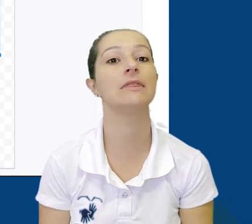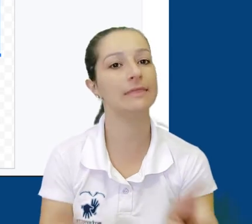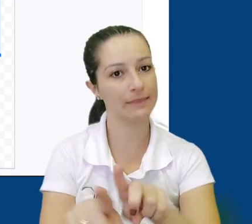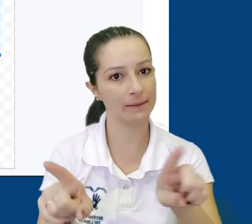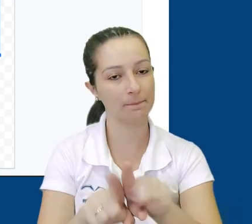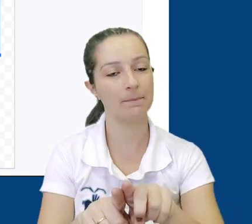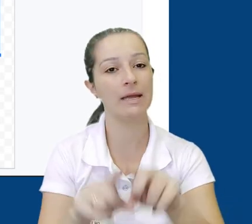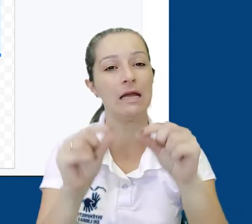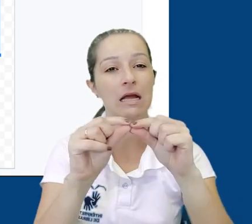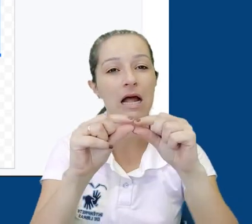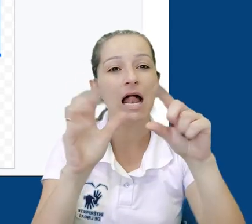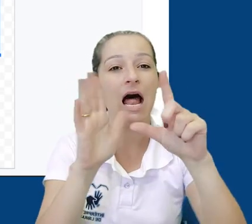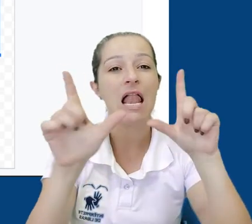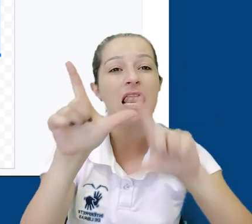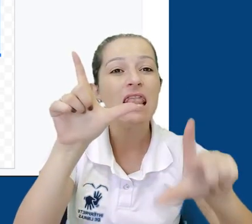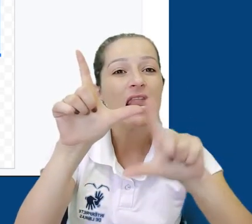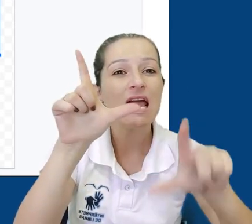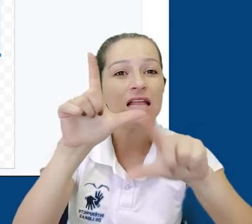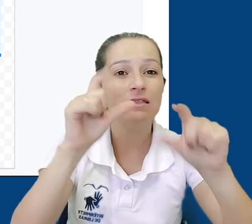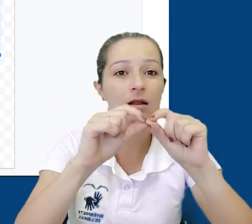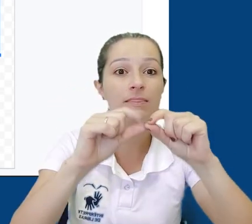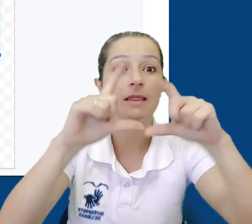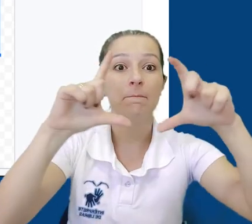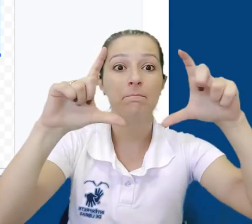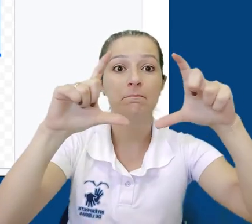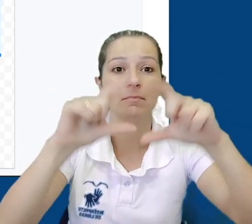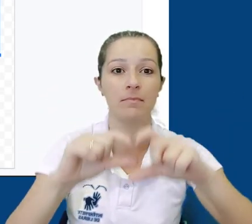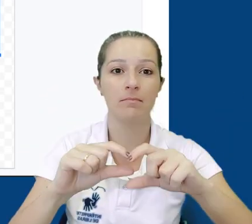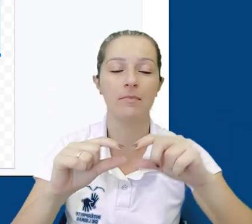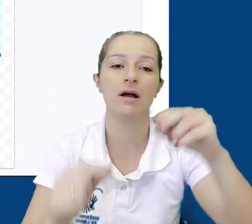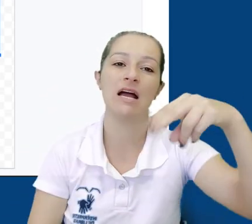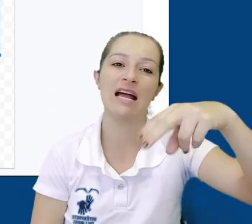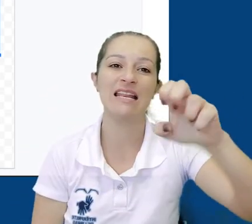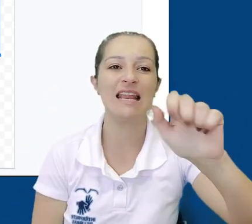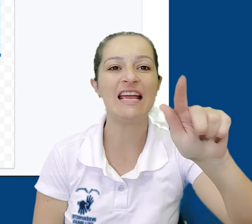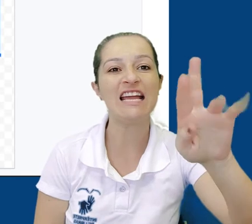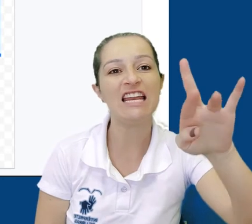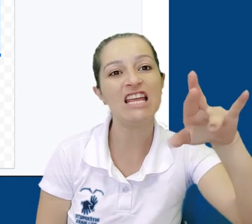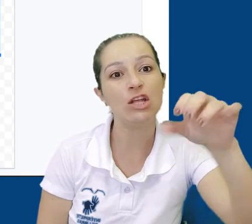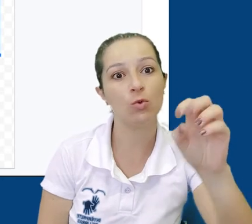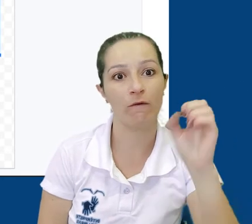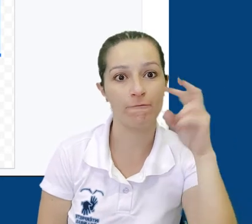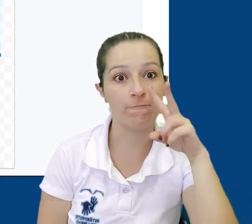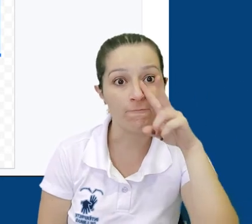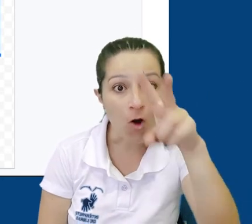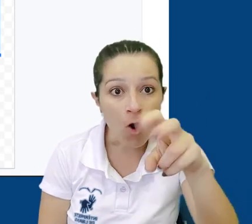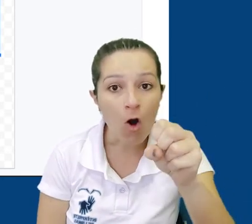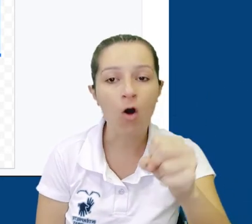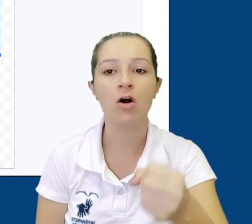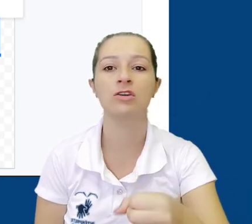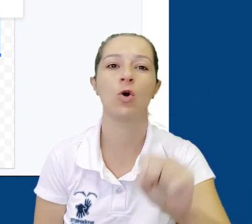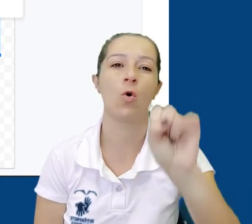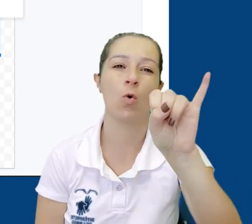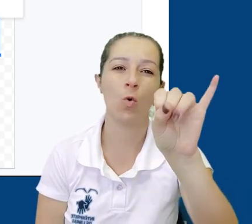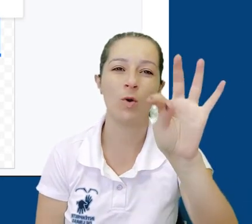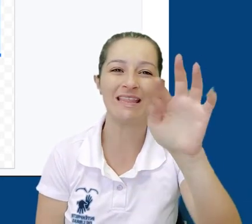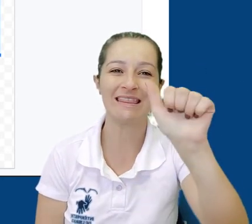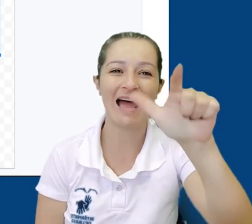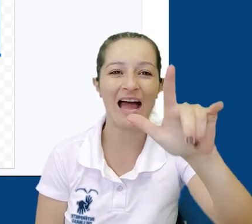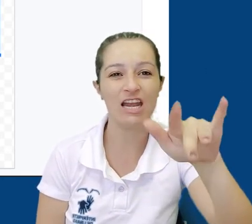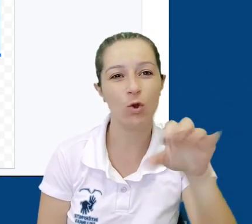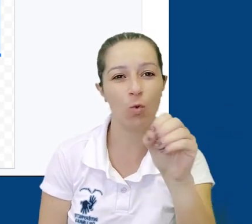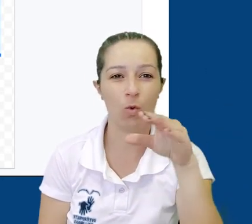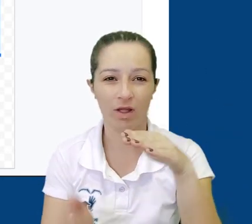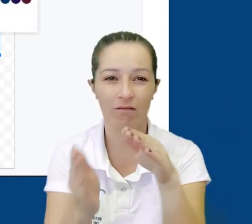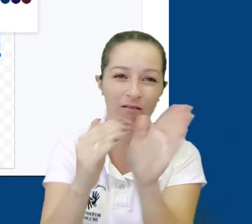alterar o tamanho do texto e também formatá-lo, como negrito, itálico e sublinhado. Podemos também alterar a cor.